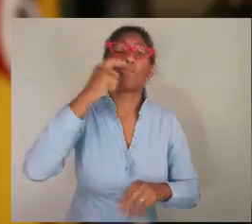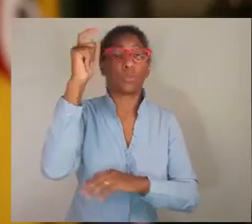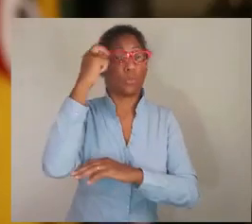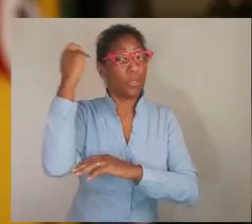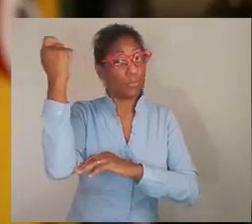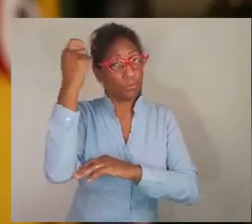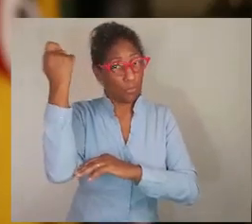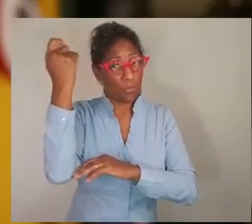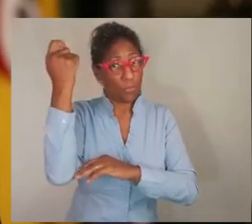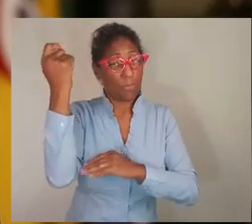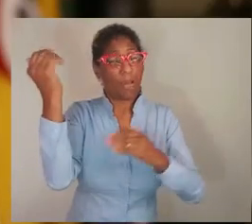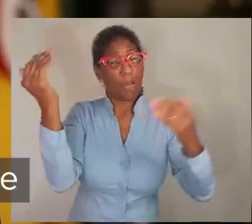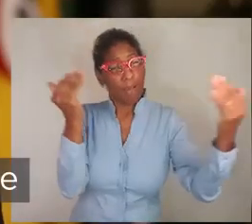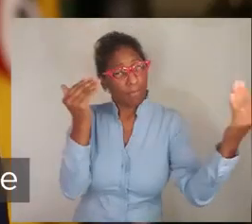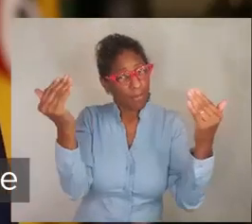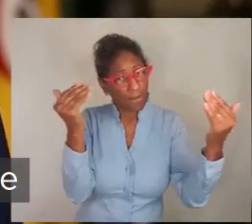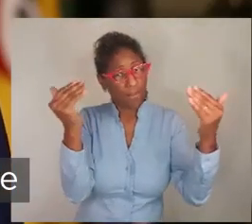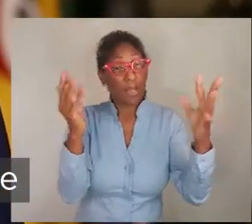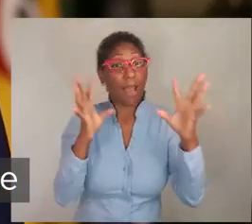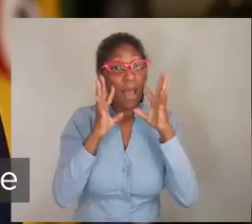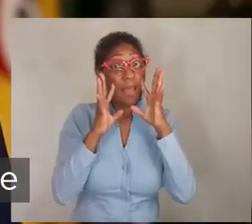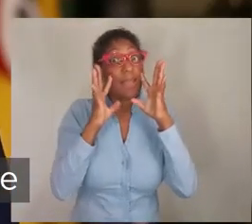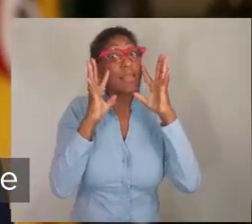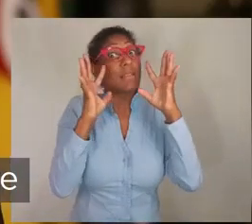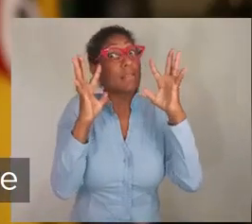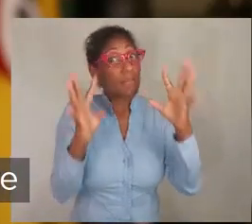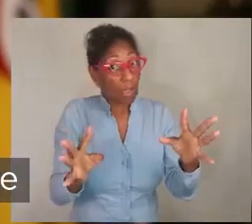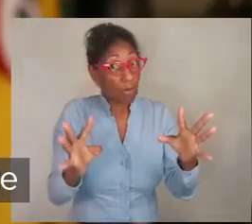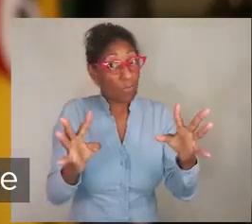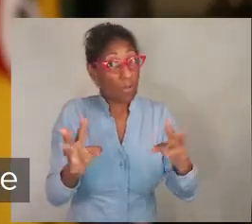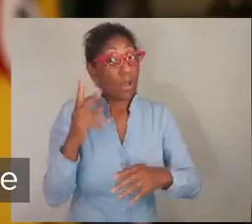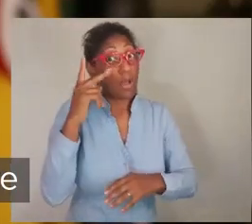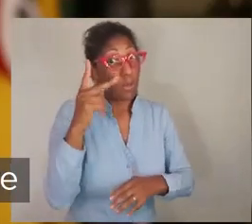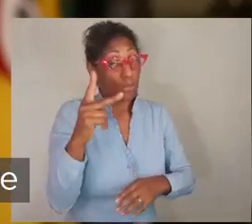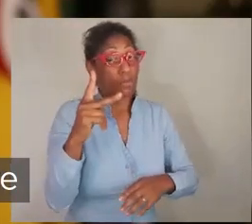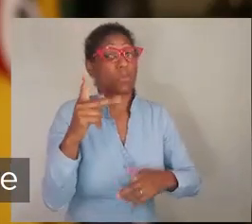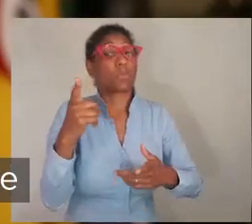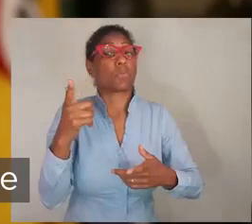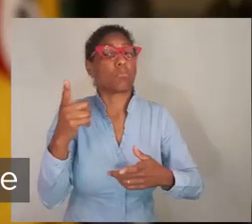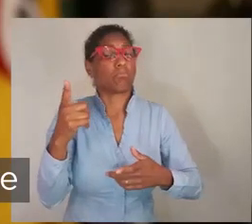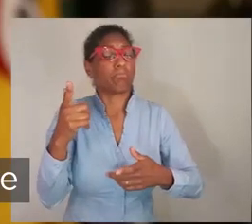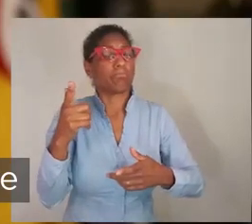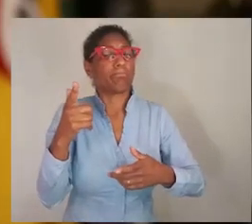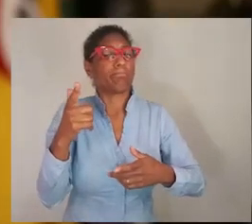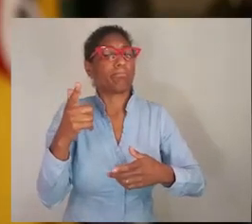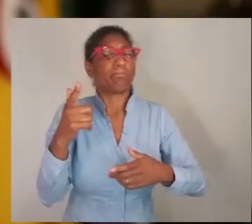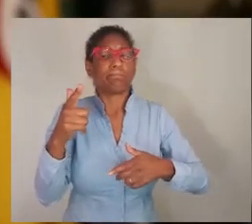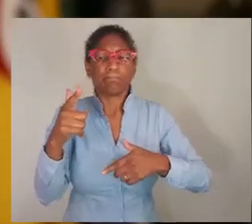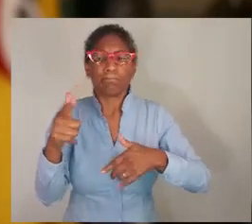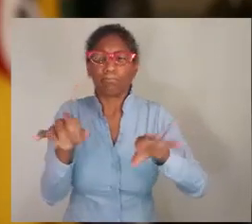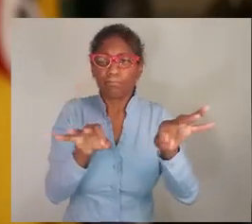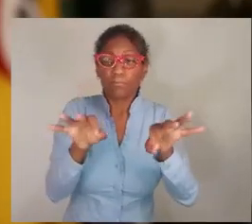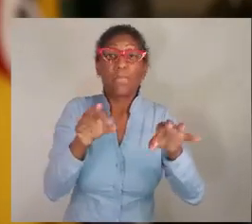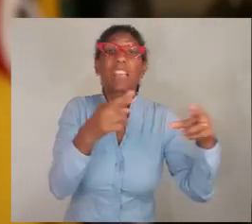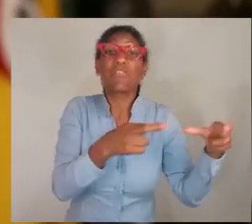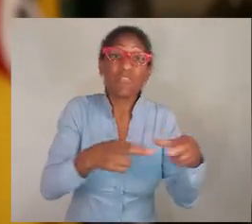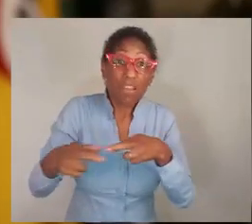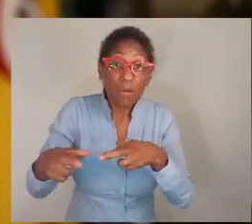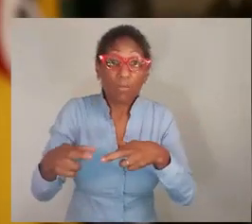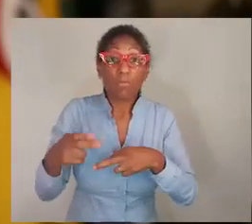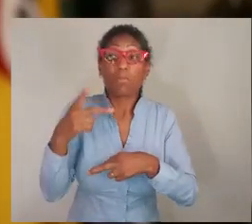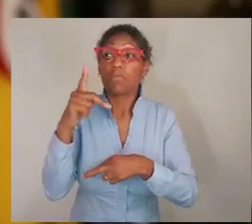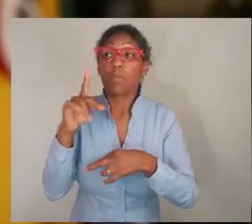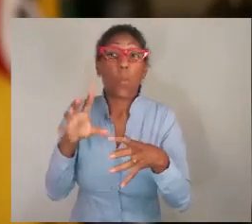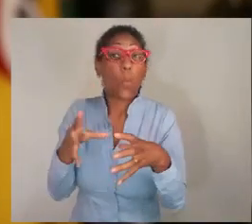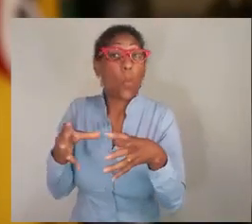às prefeitas do nosso Rio Grande. Hoje, analisem com atenção os dados, especialmente os do seu município, da